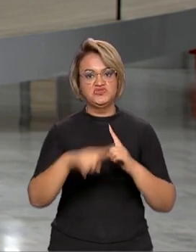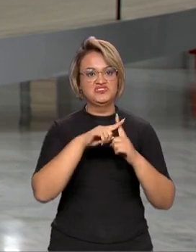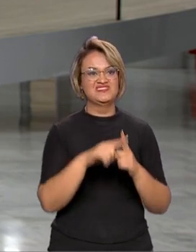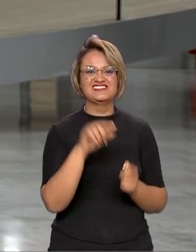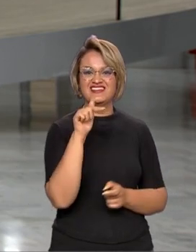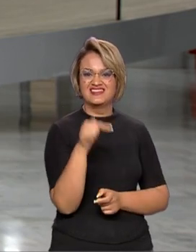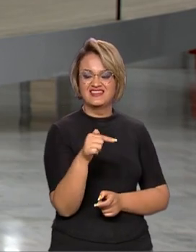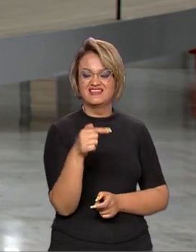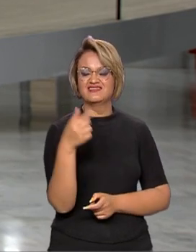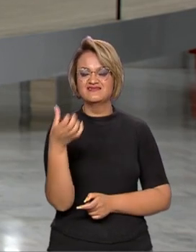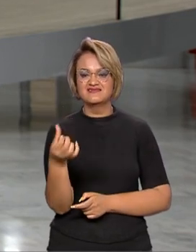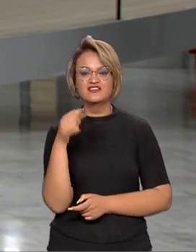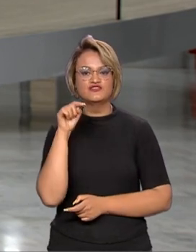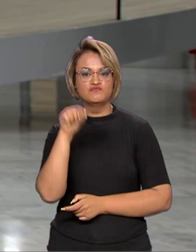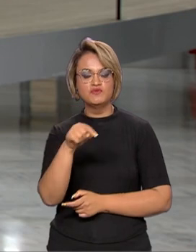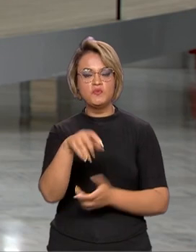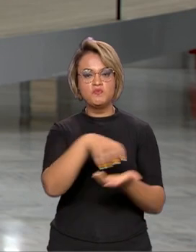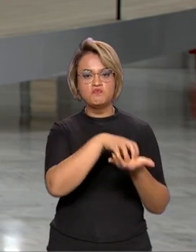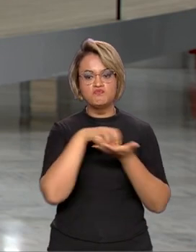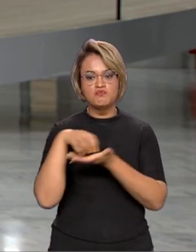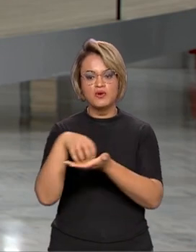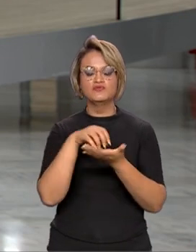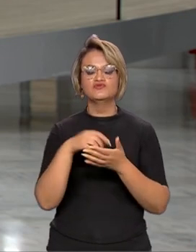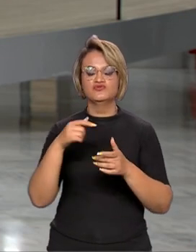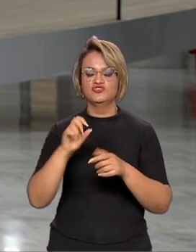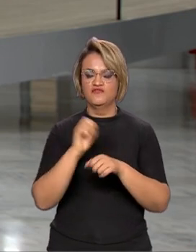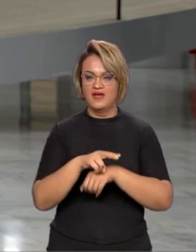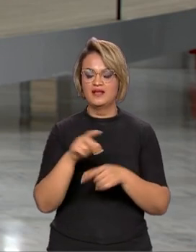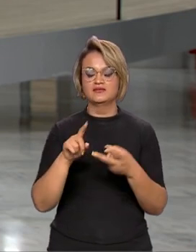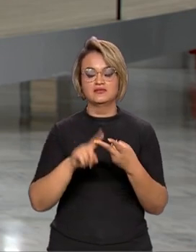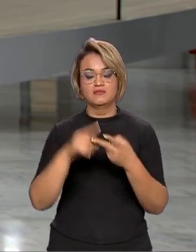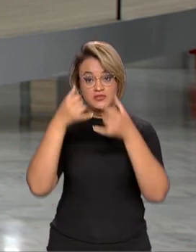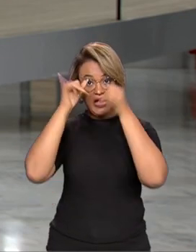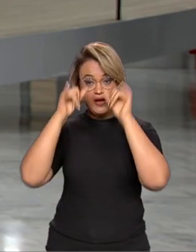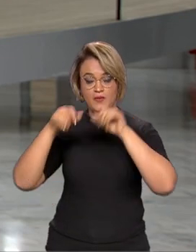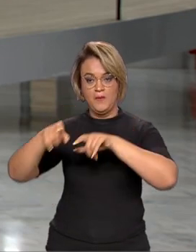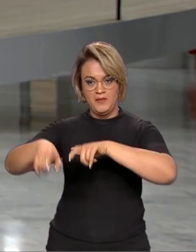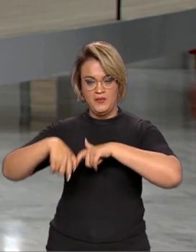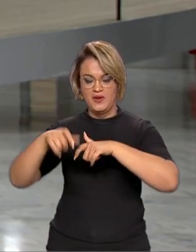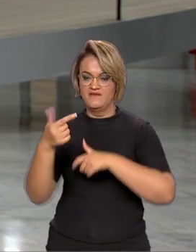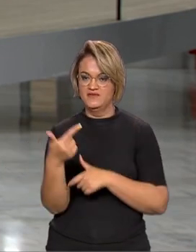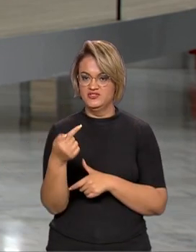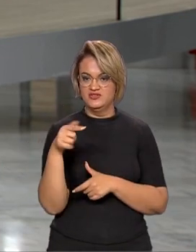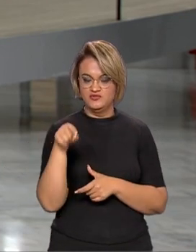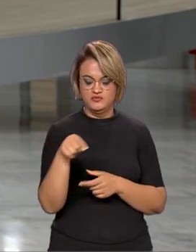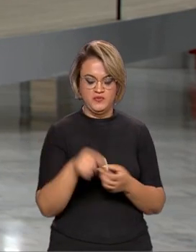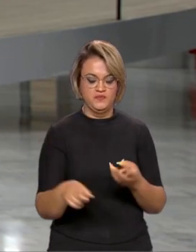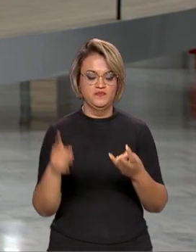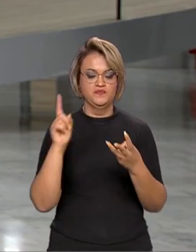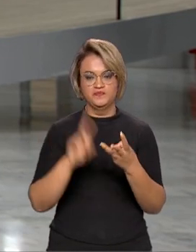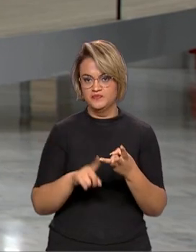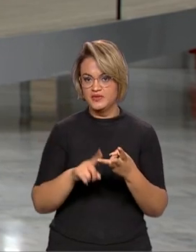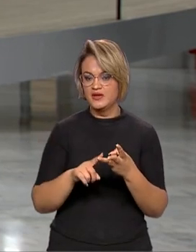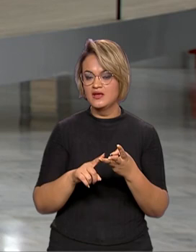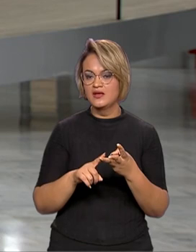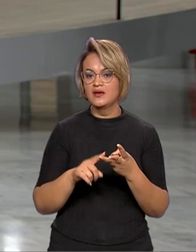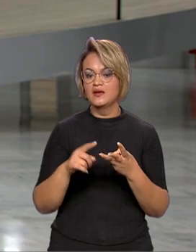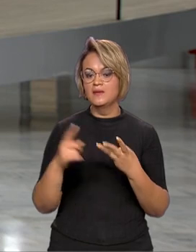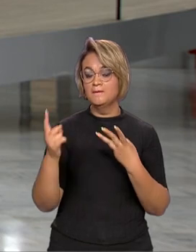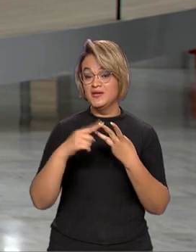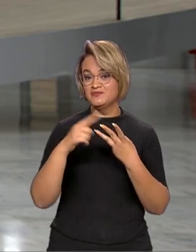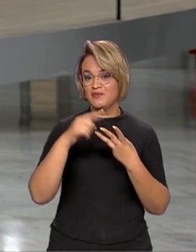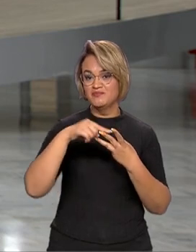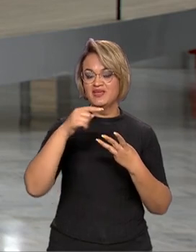76 mil postos, seguido da agropecuária com cerca de 27 mil vagas, puxado principalmente pelo